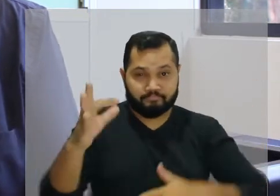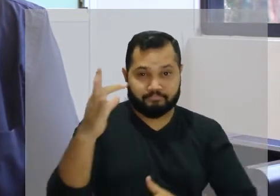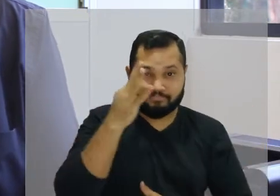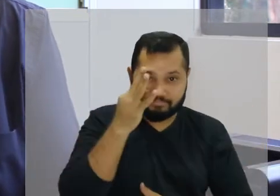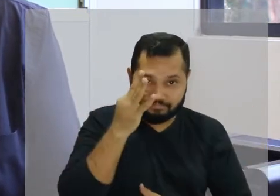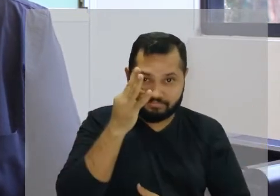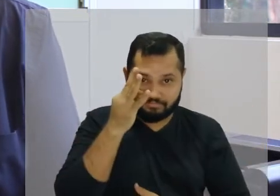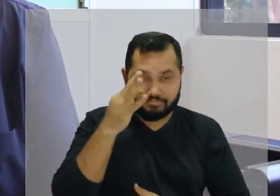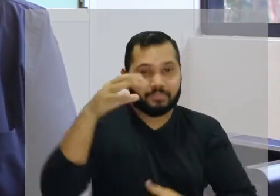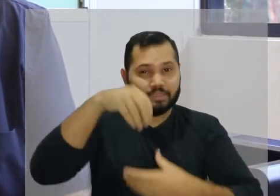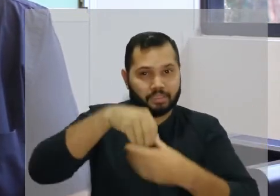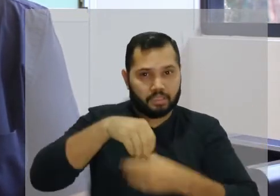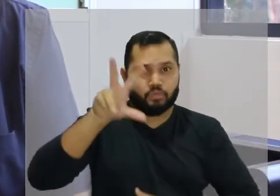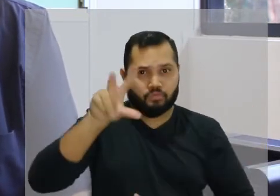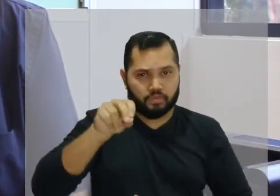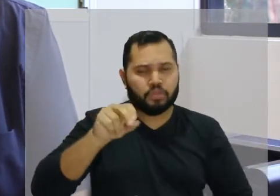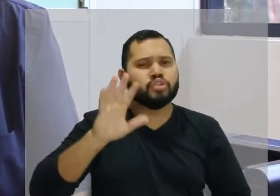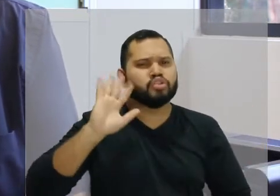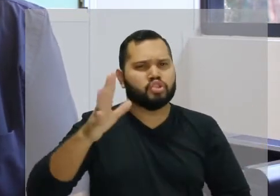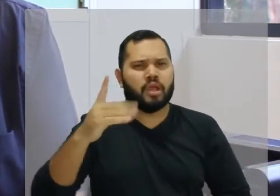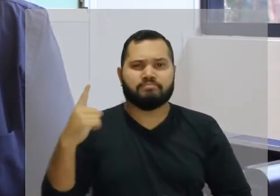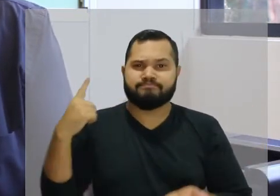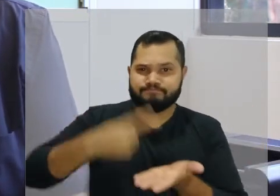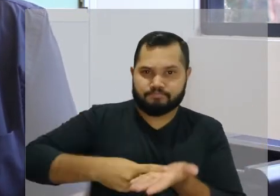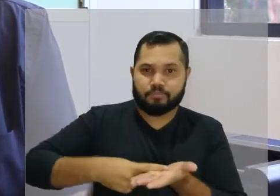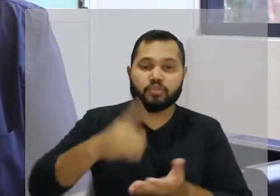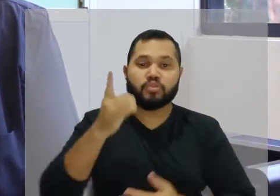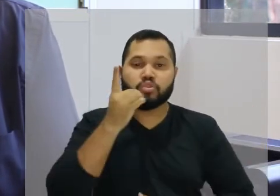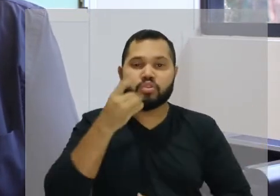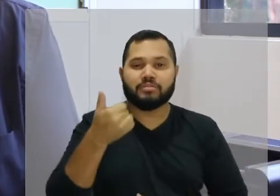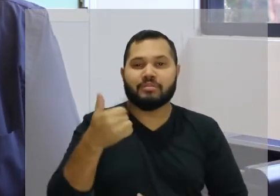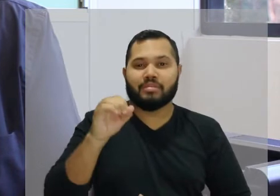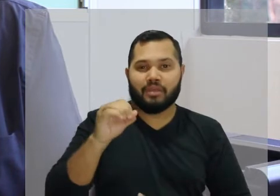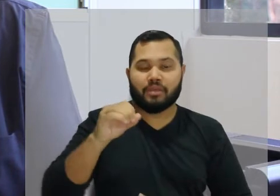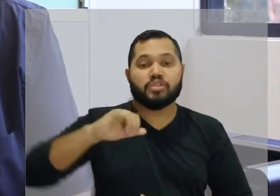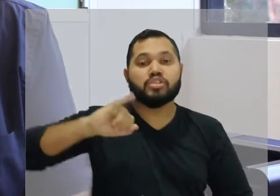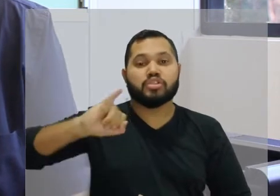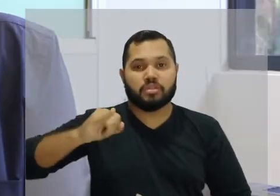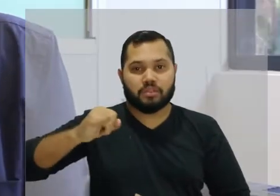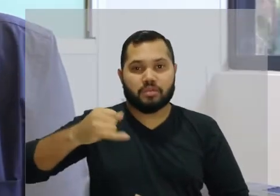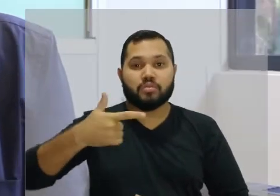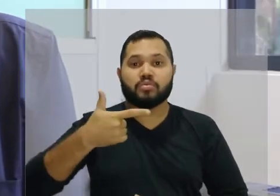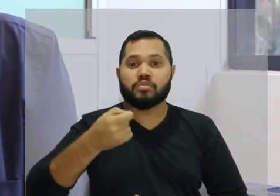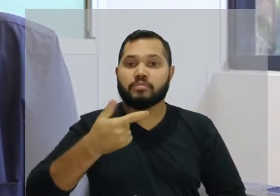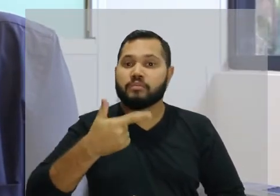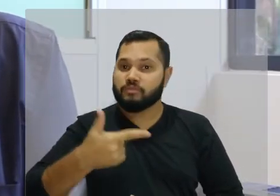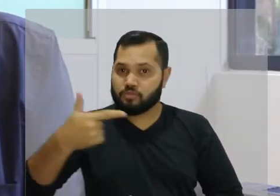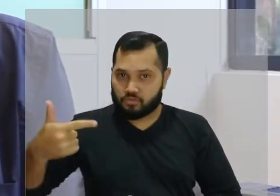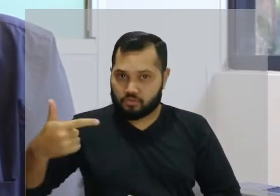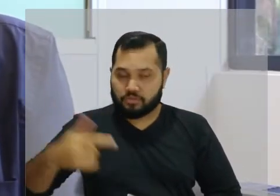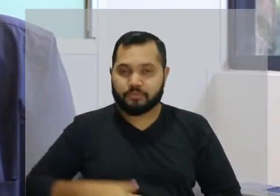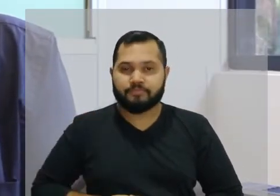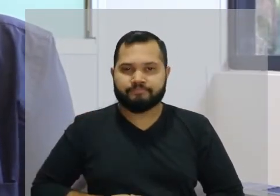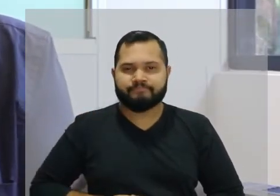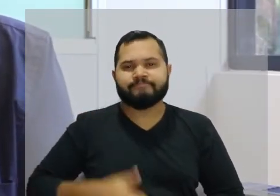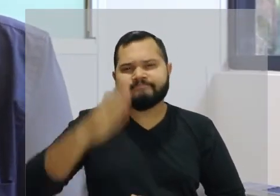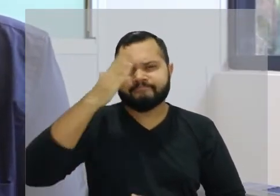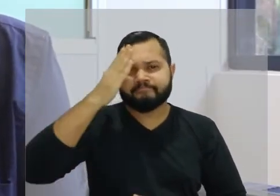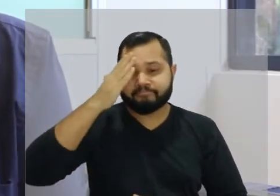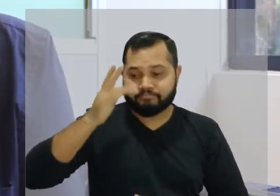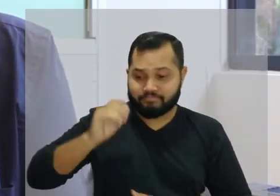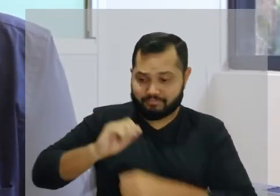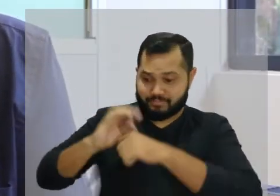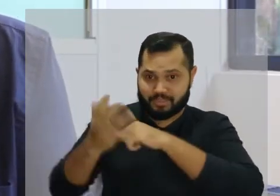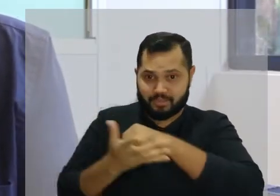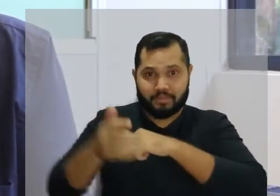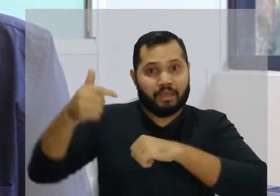está estabelecido já dia 10 de janeiro de 2022. Vale ressaltar que nós estamos ainda no período